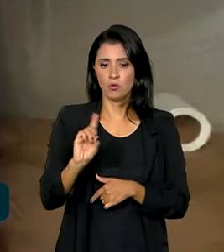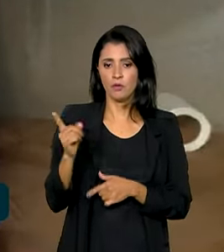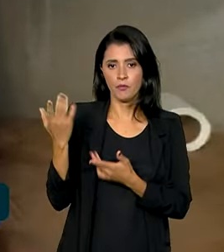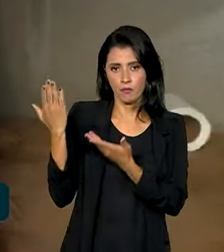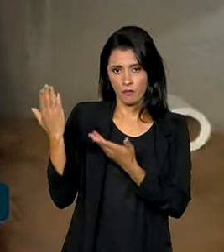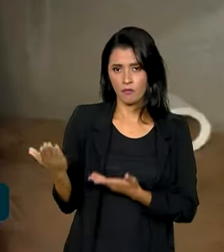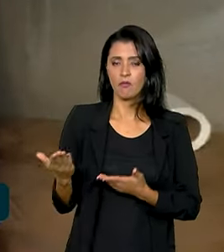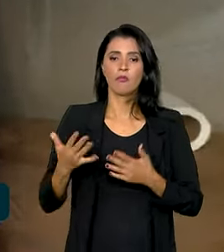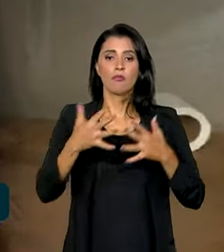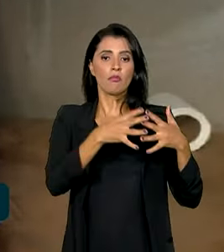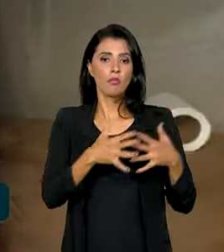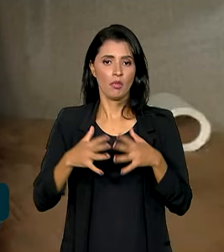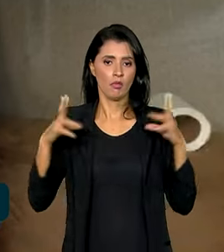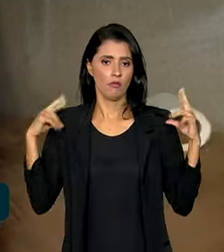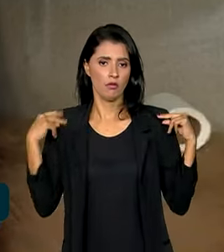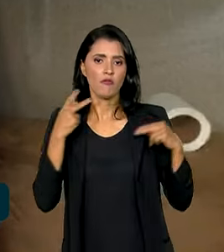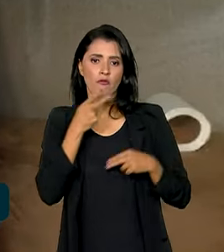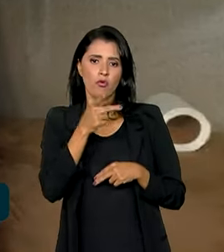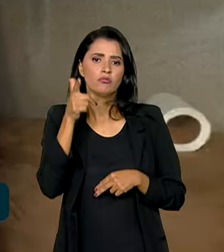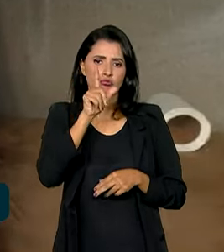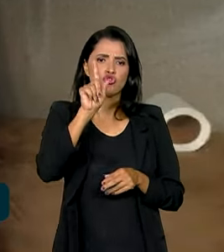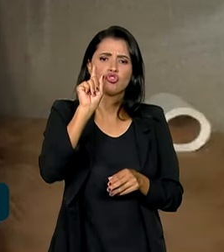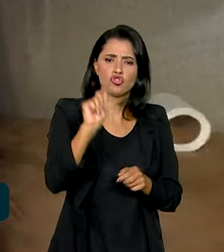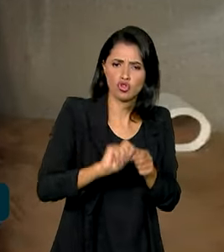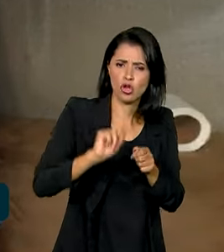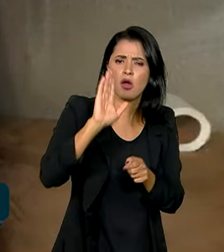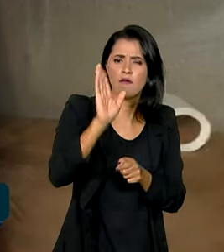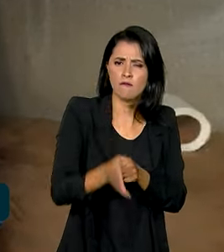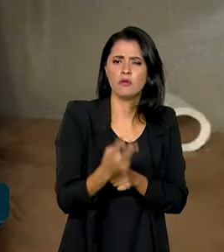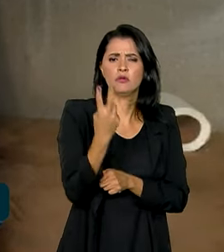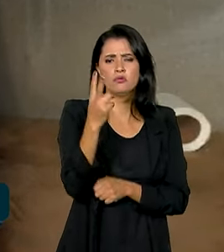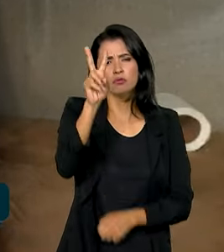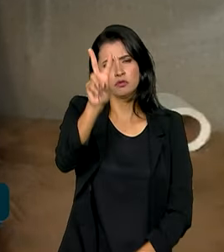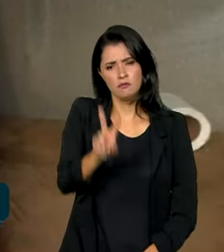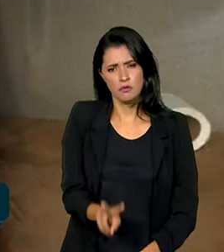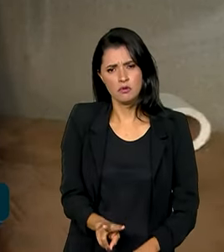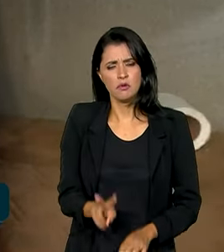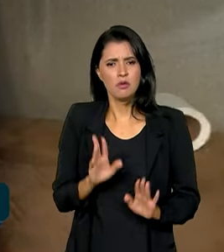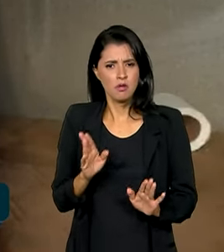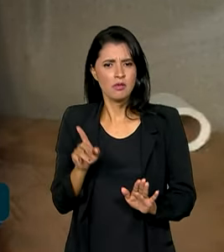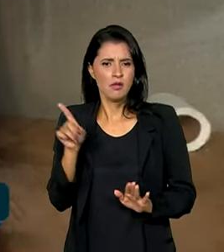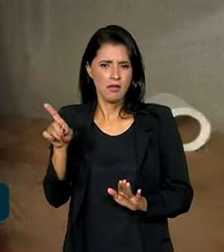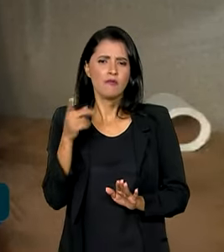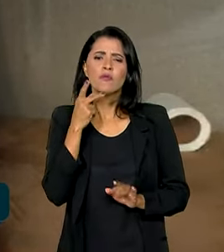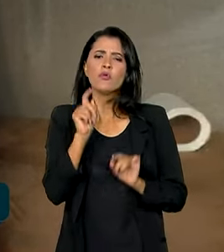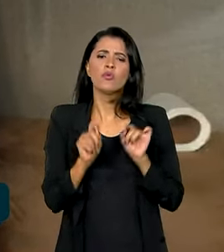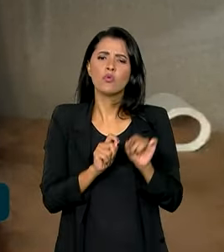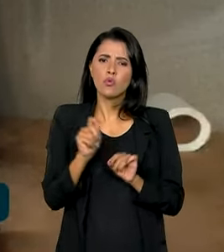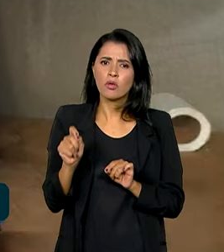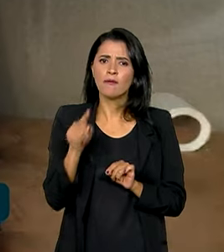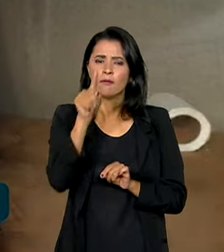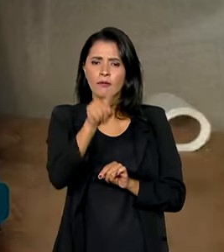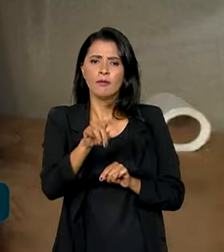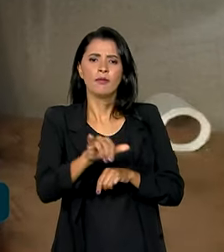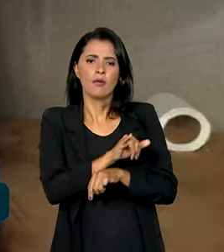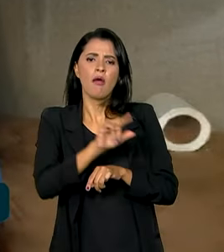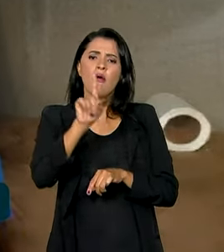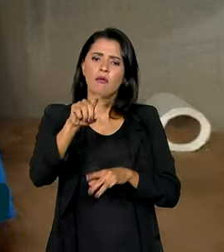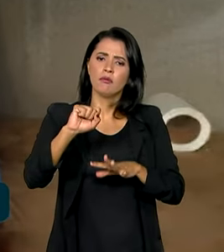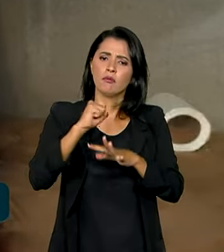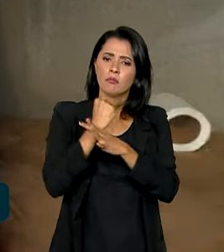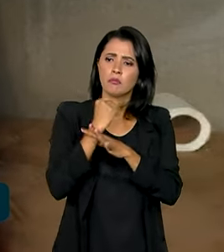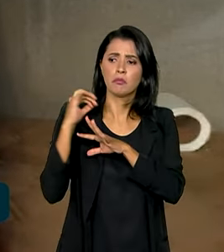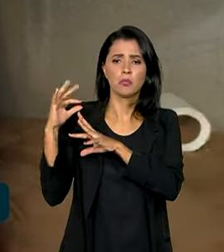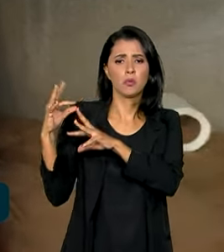Caminhoneiro conta ter realizado o exame duas vezes. Segundo ele, a medida é uma segurança